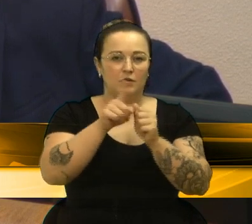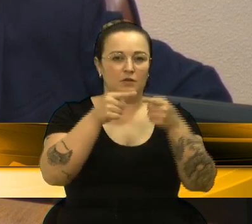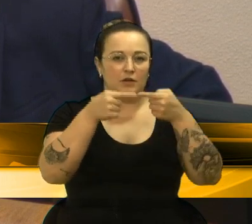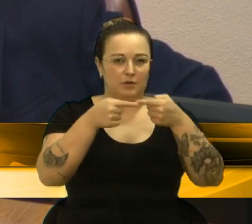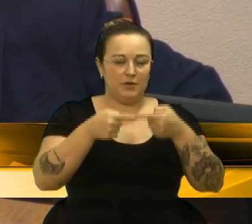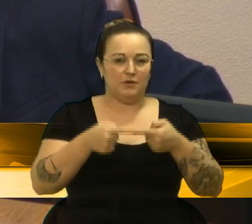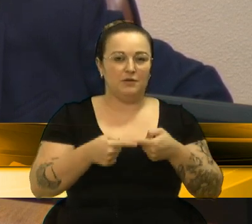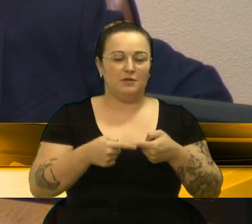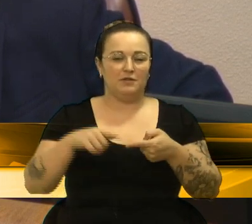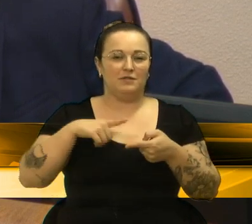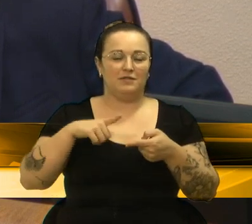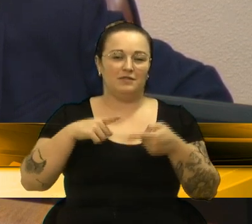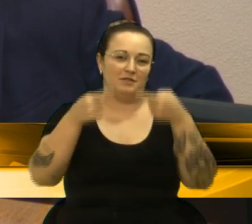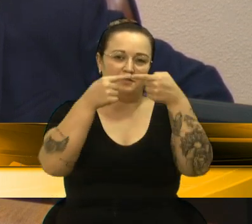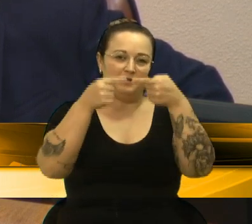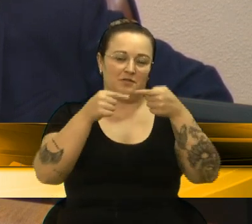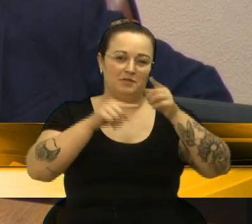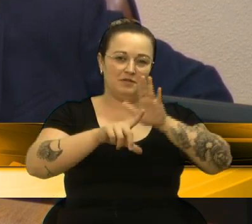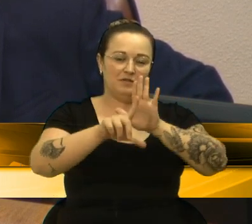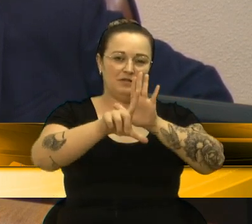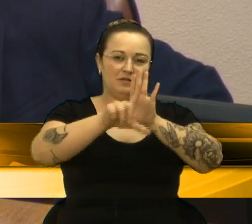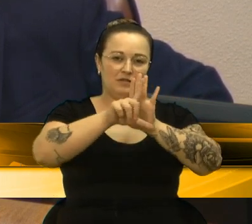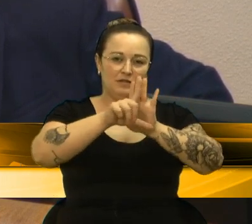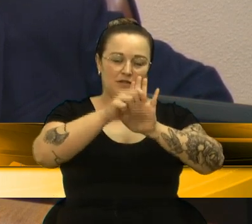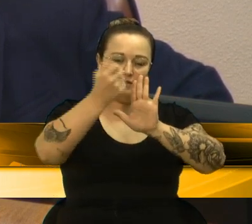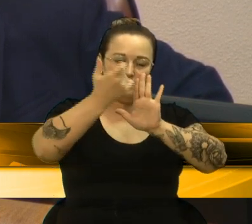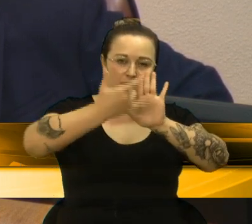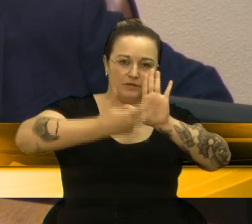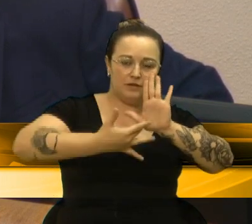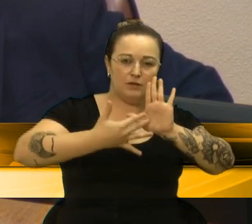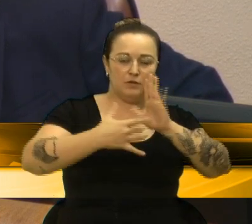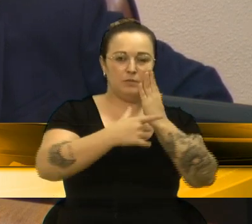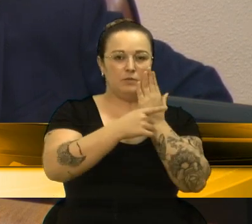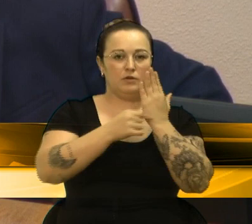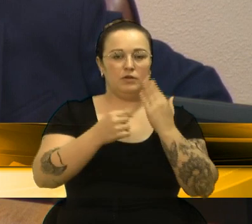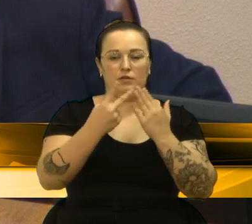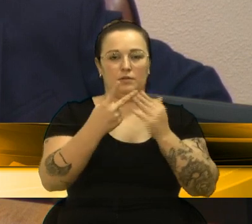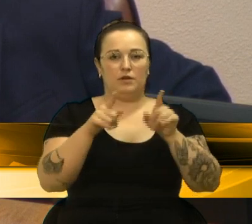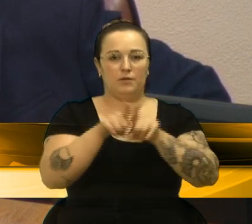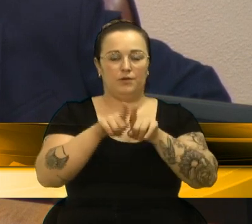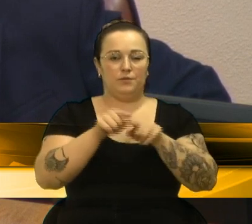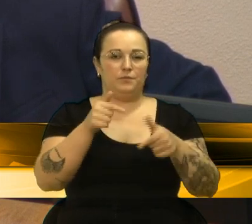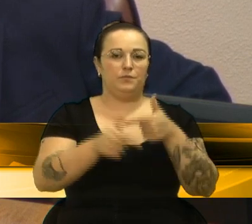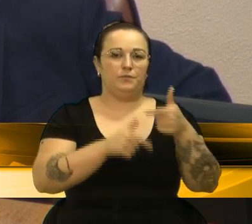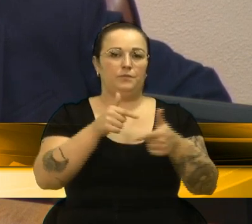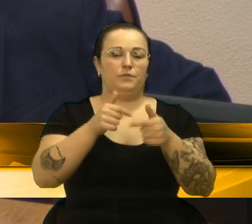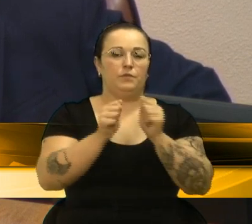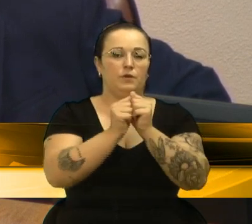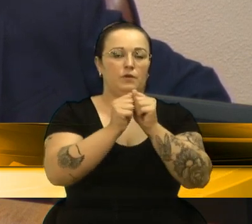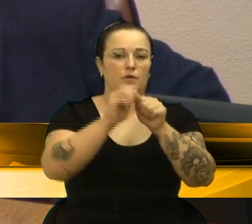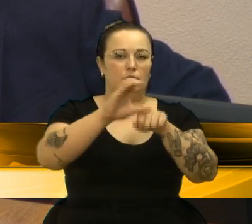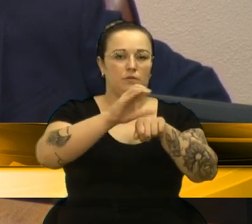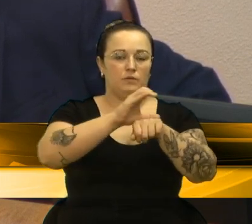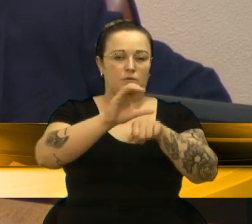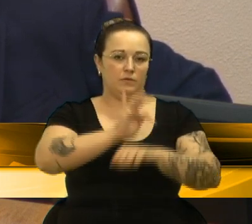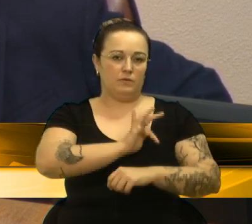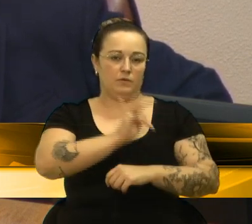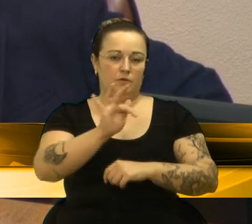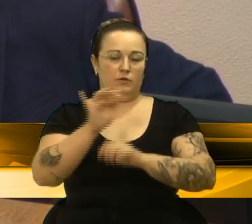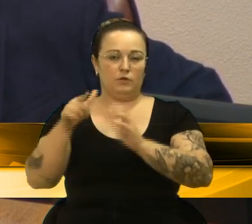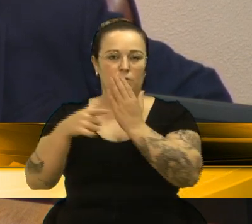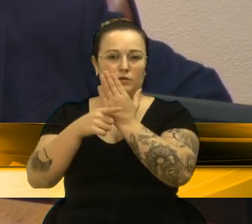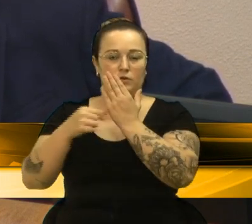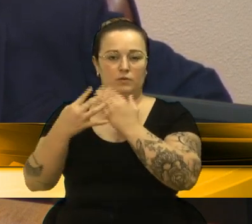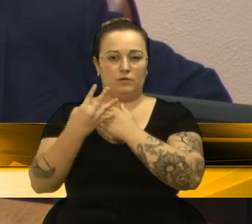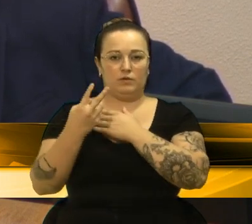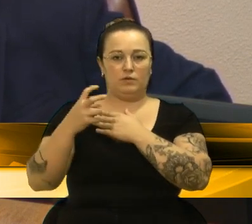com os preceitos legais elencados no artigo 1º, parágrafo único, artigo 37, ambos da Constituição Federal, tampouco o artigo 45 da Lei